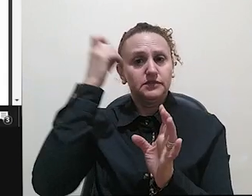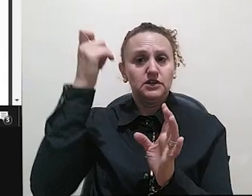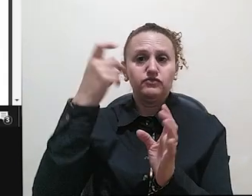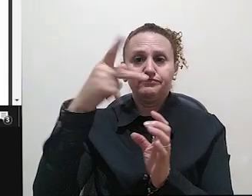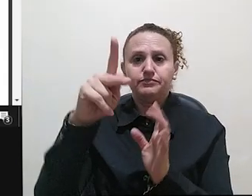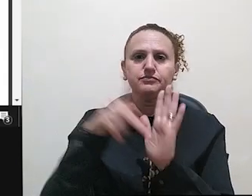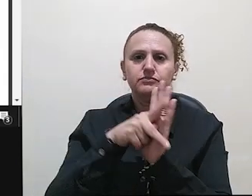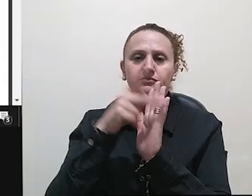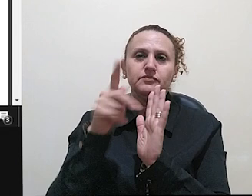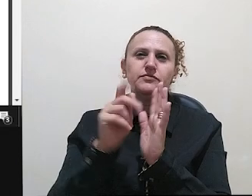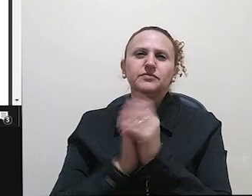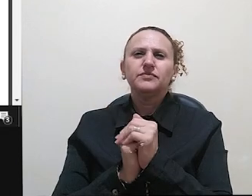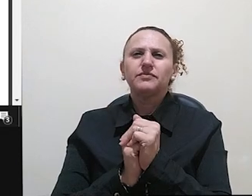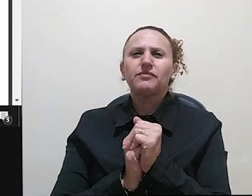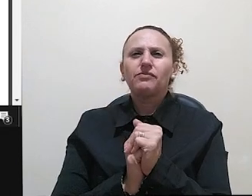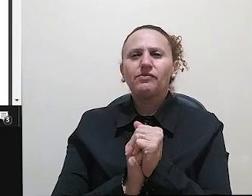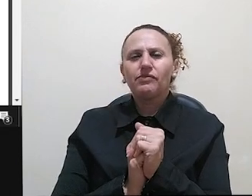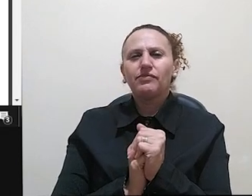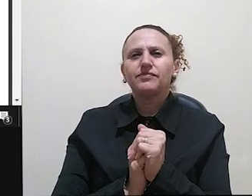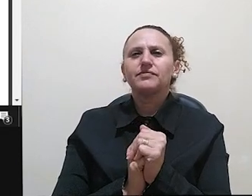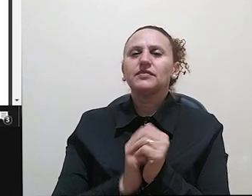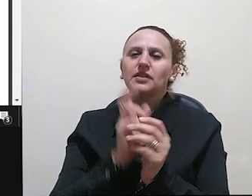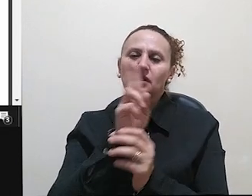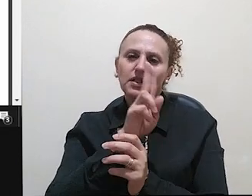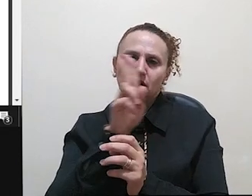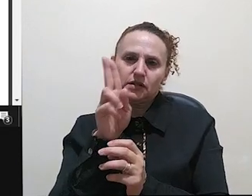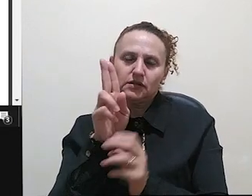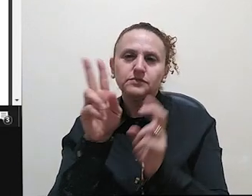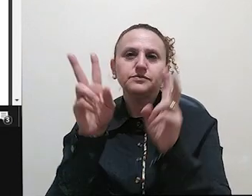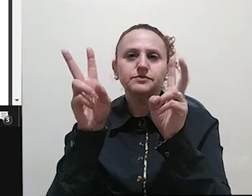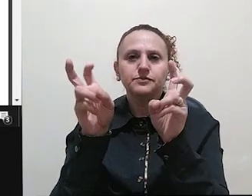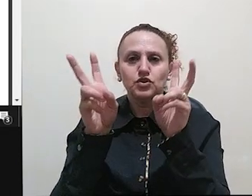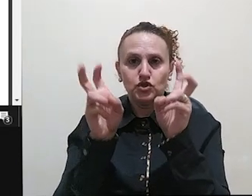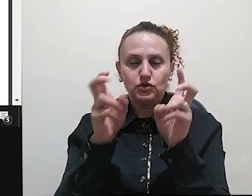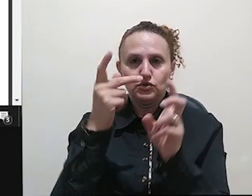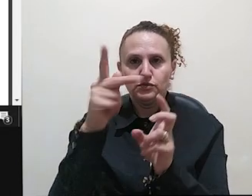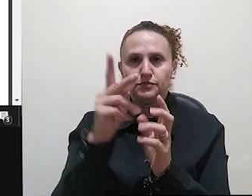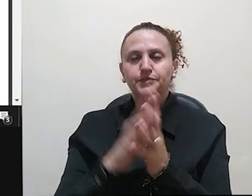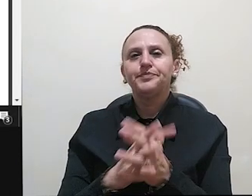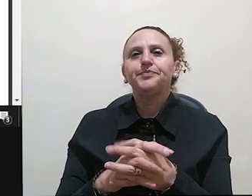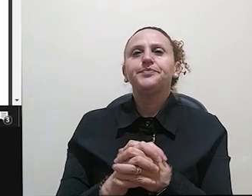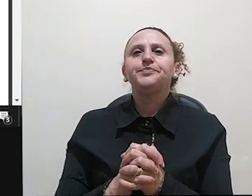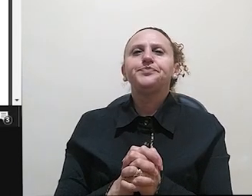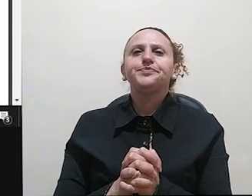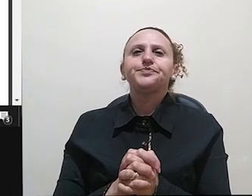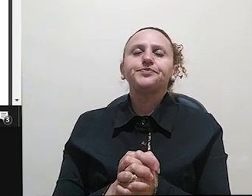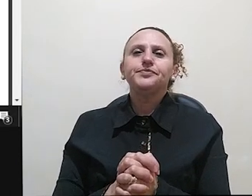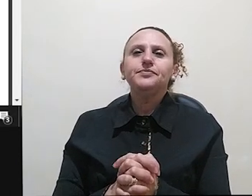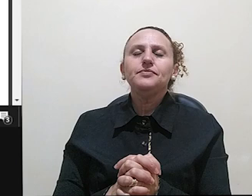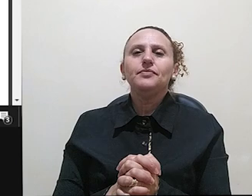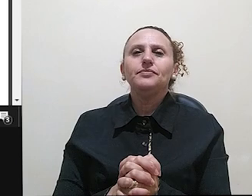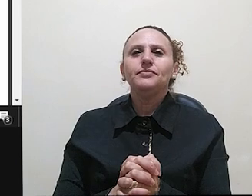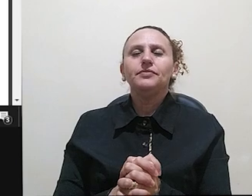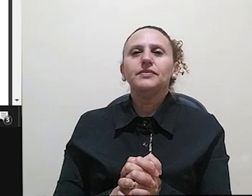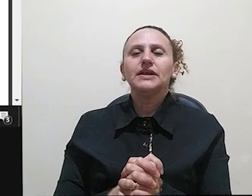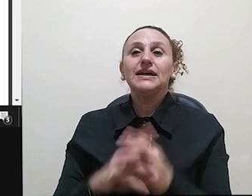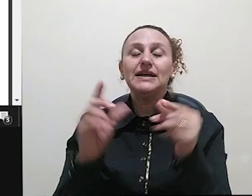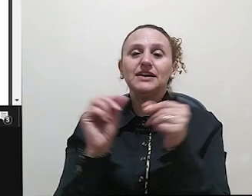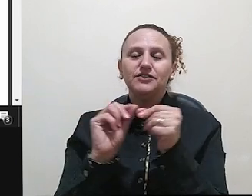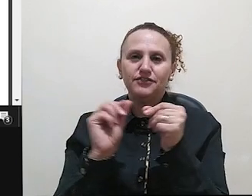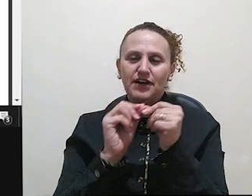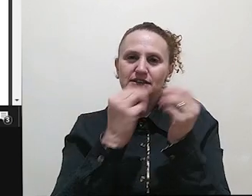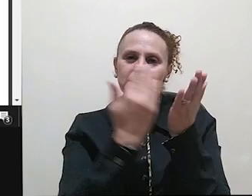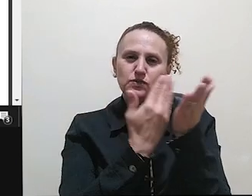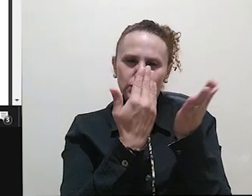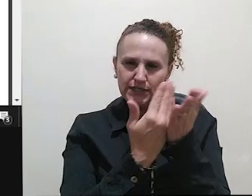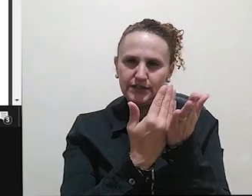usou Resenha de Ensaios de Filosofia da Linguística de José Borges Neto. Então ele resenha esse livro, Ensaios